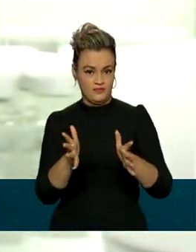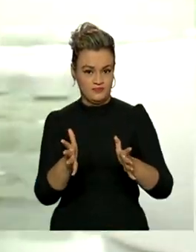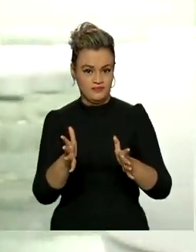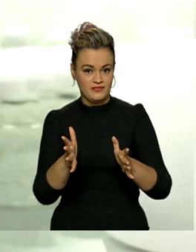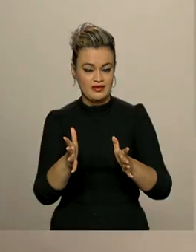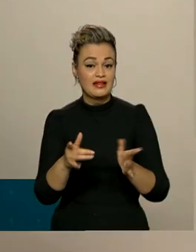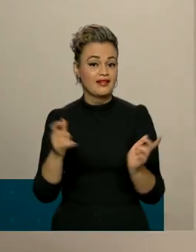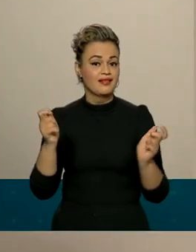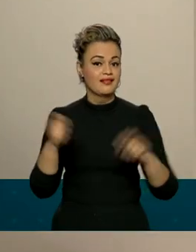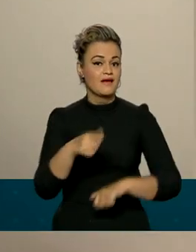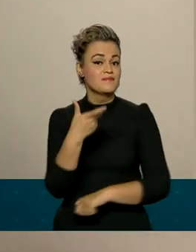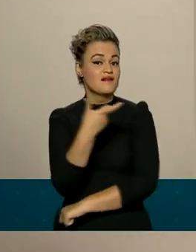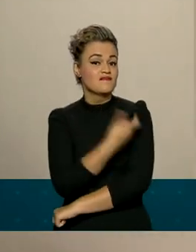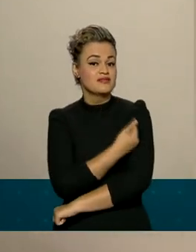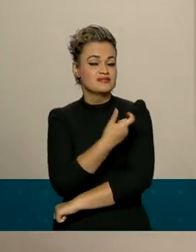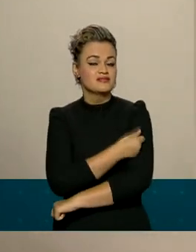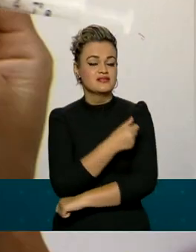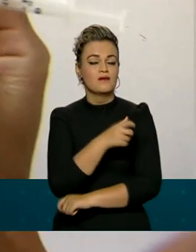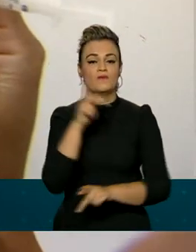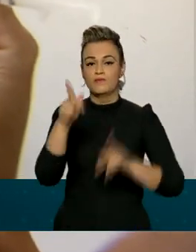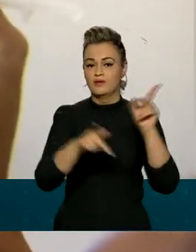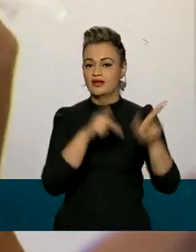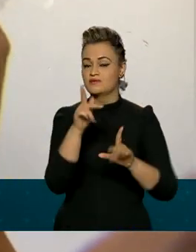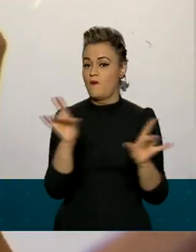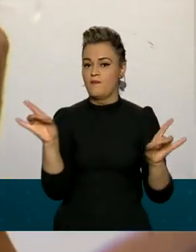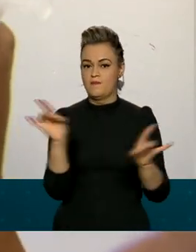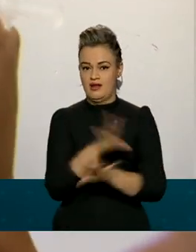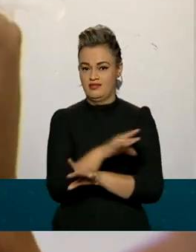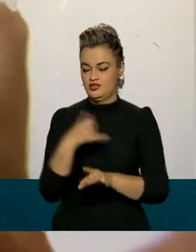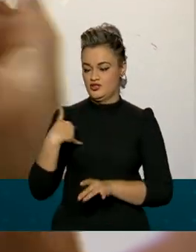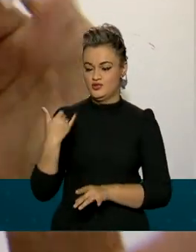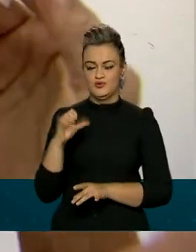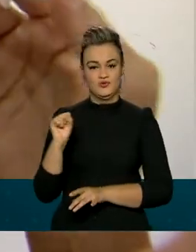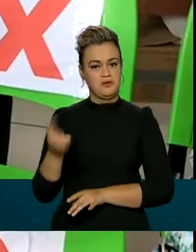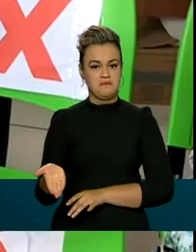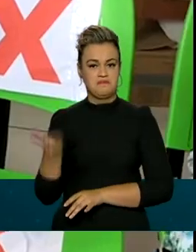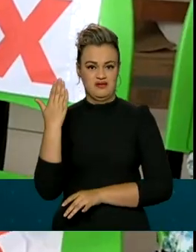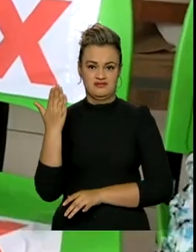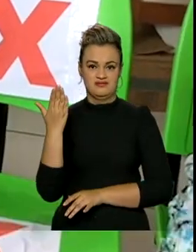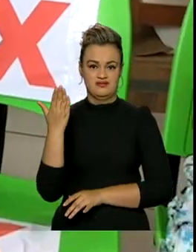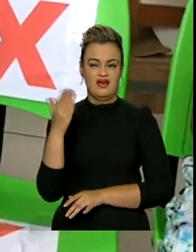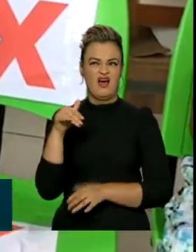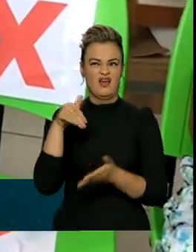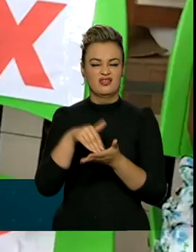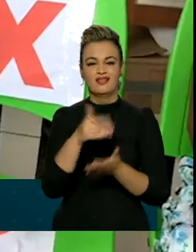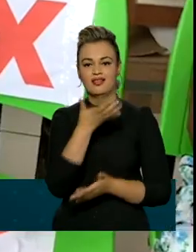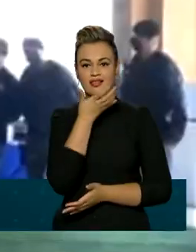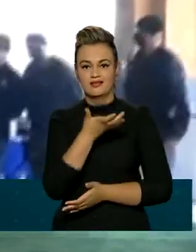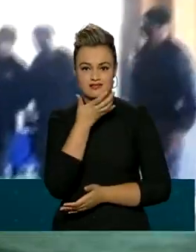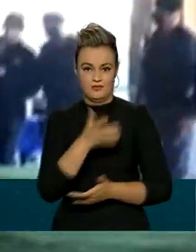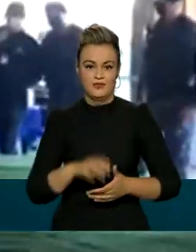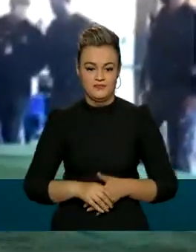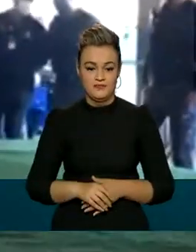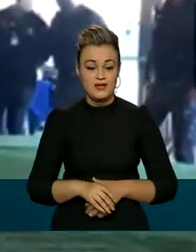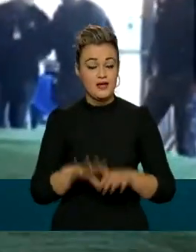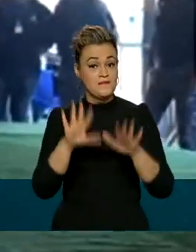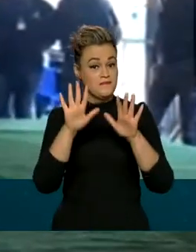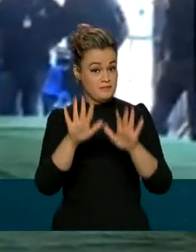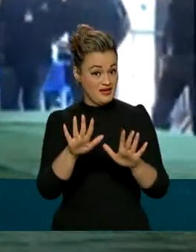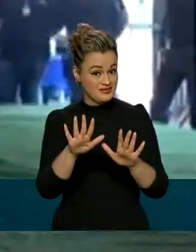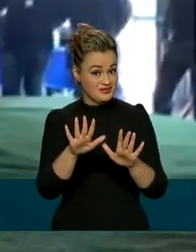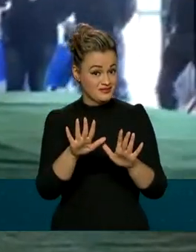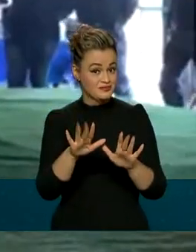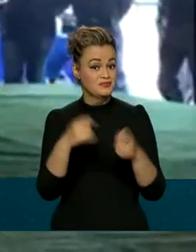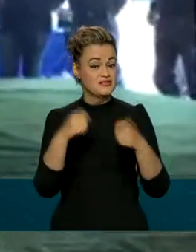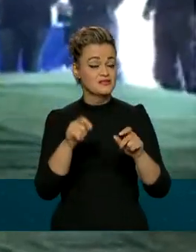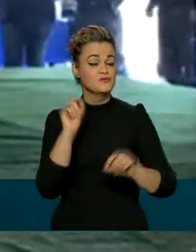o suficiente para vacinar toda a população acima dos 18 anos até o fim do ano. Mas, para isso,